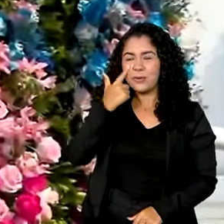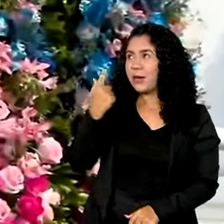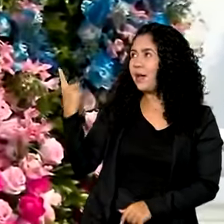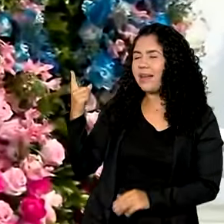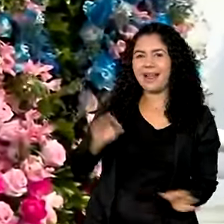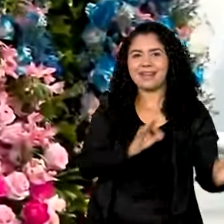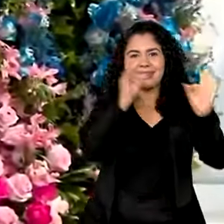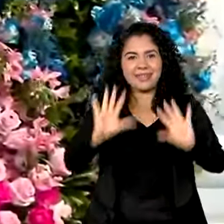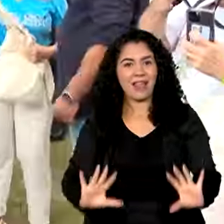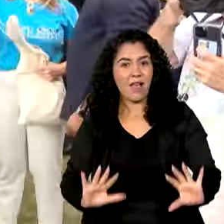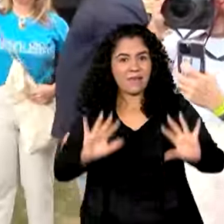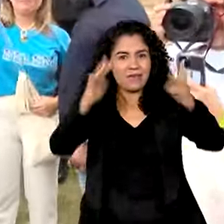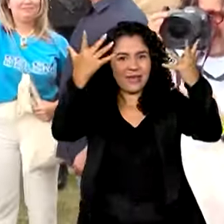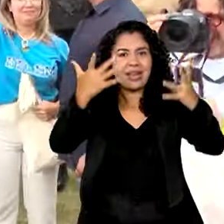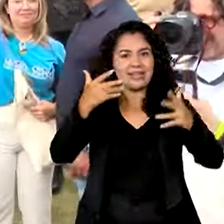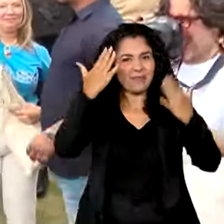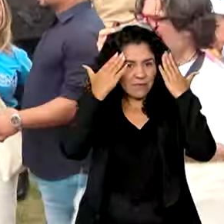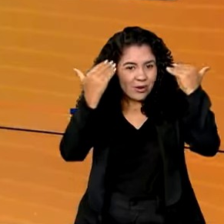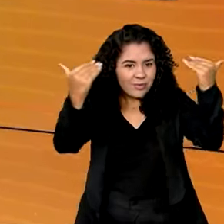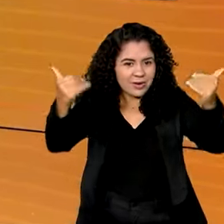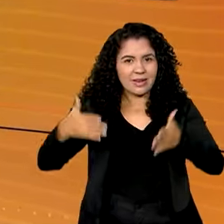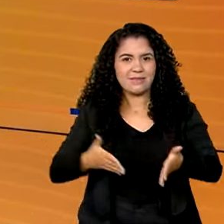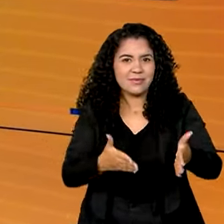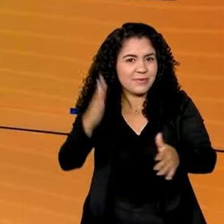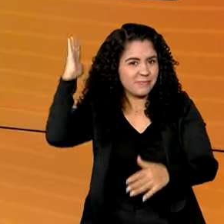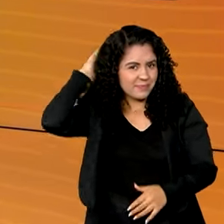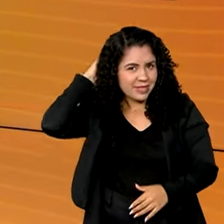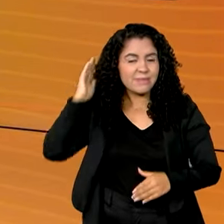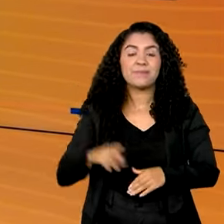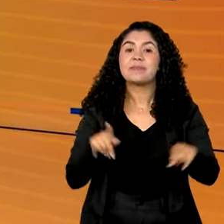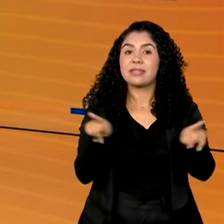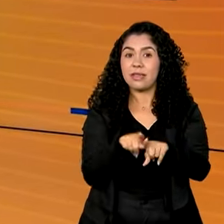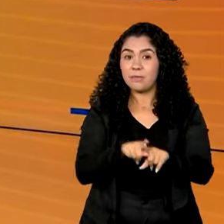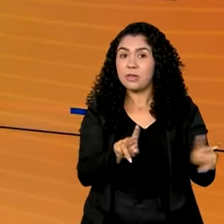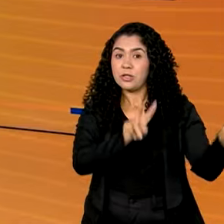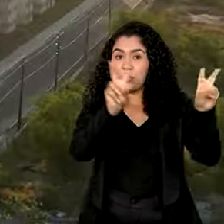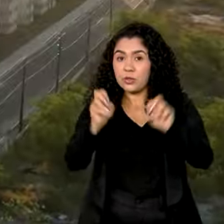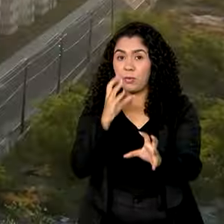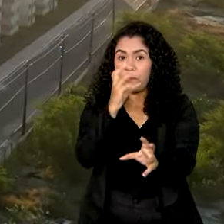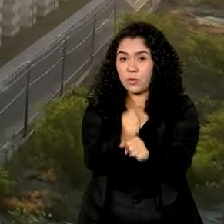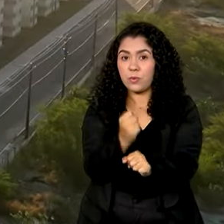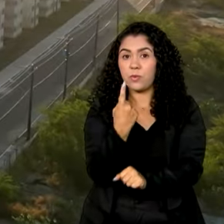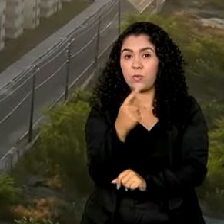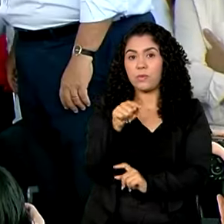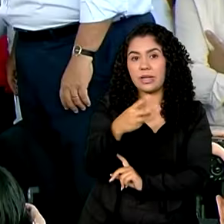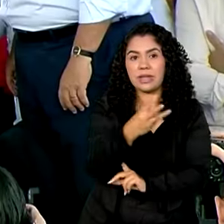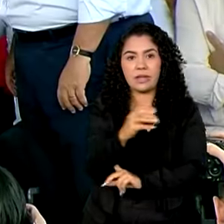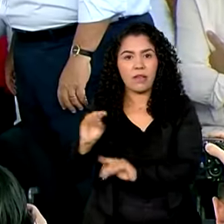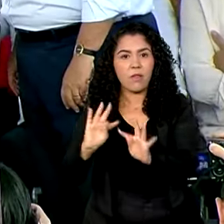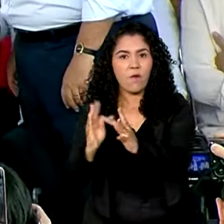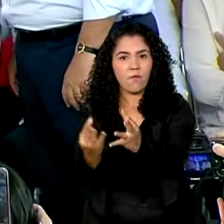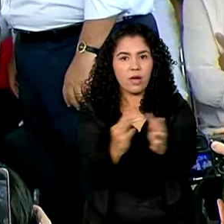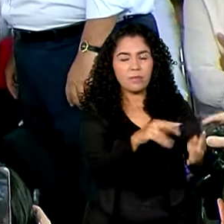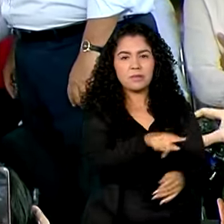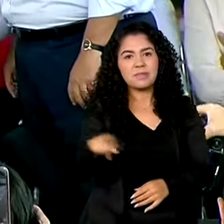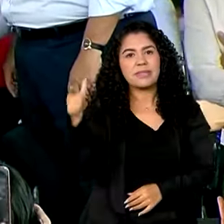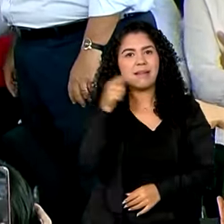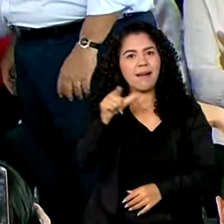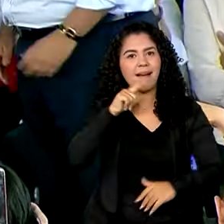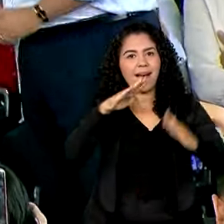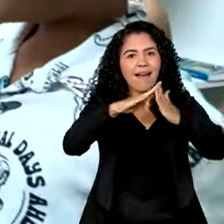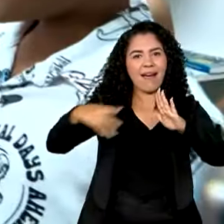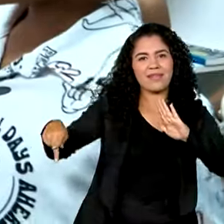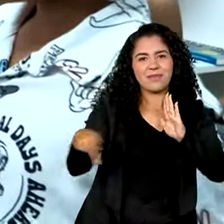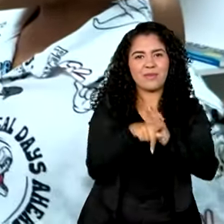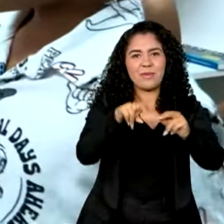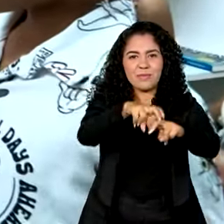do Sírio de Nazaré pelas ruas de Belém. E mais, cerca de 1.300 famílias recebem em Fortaleza as